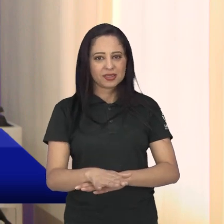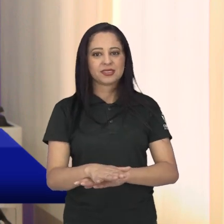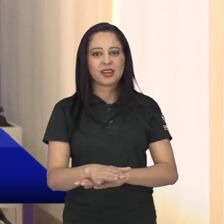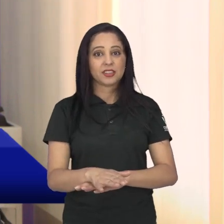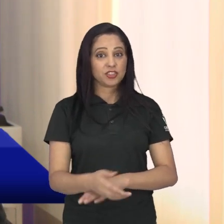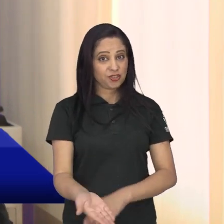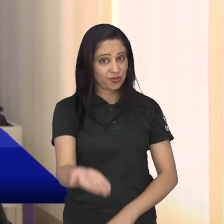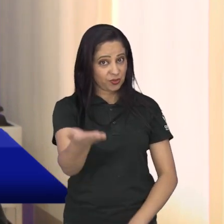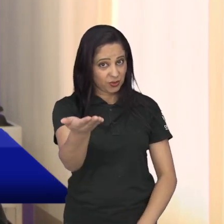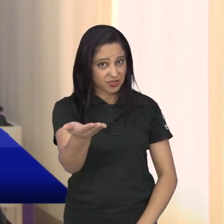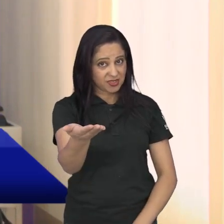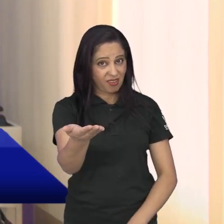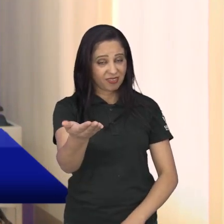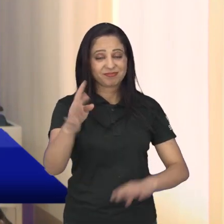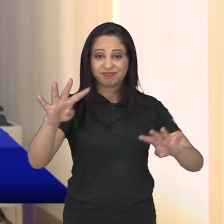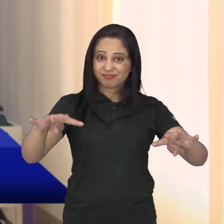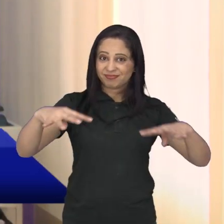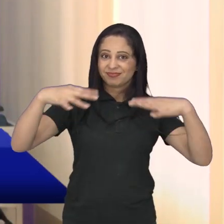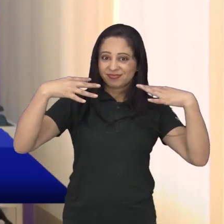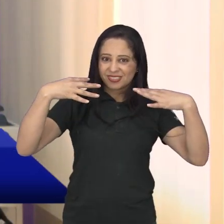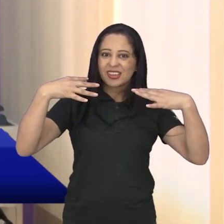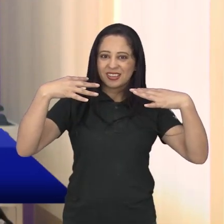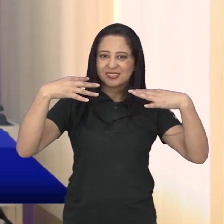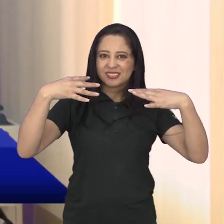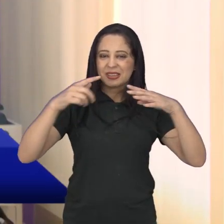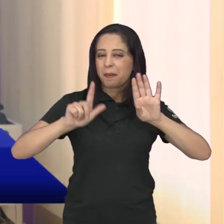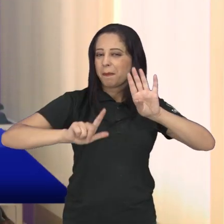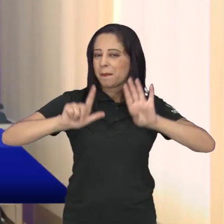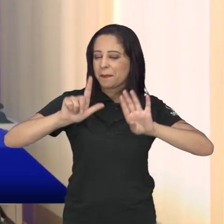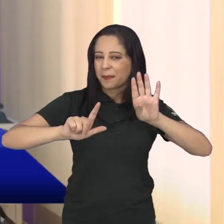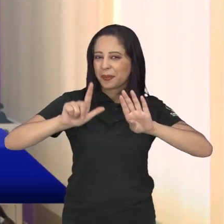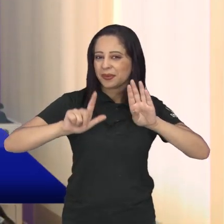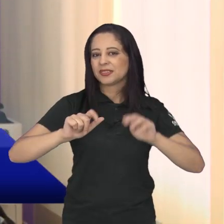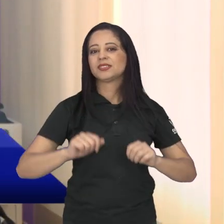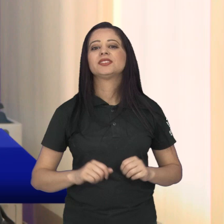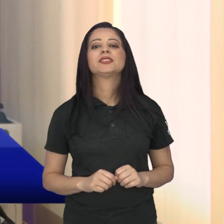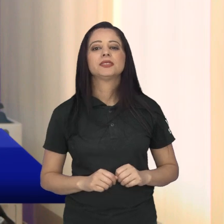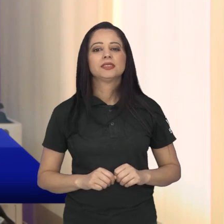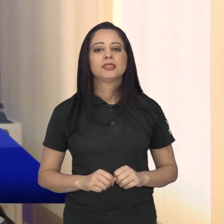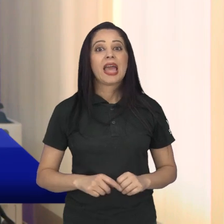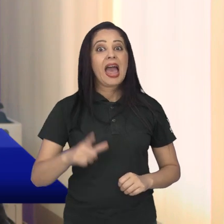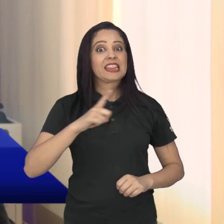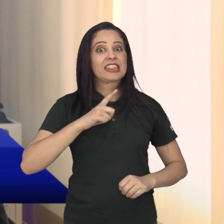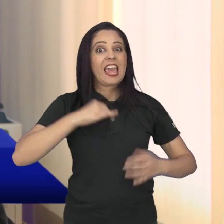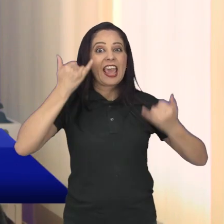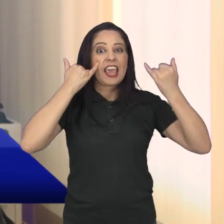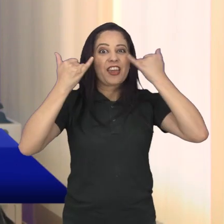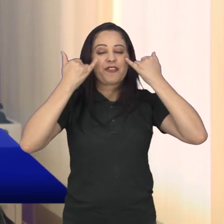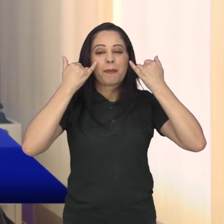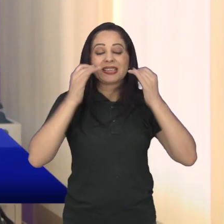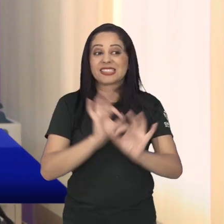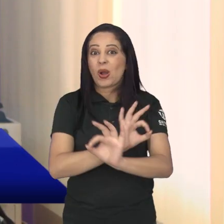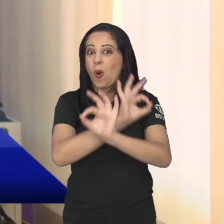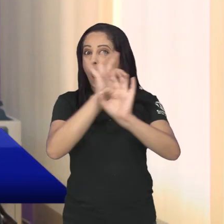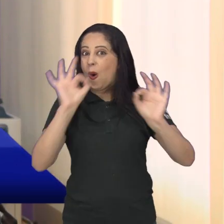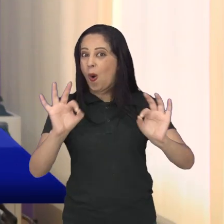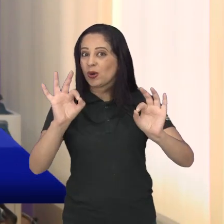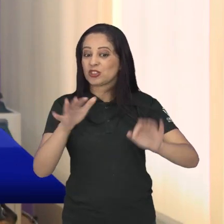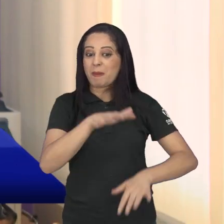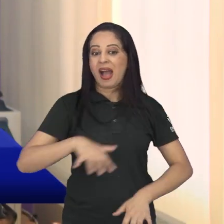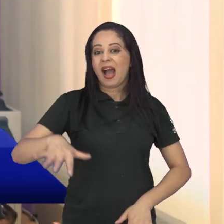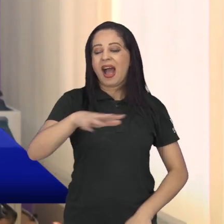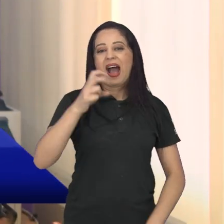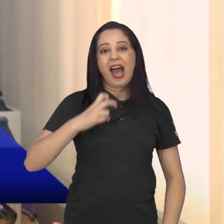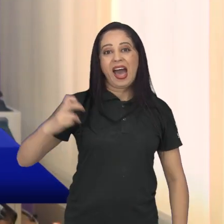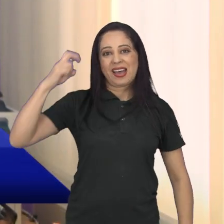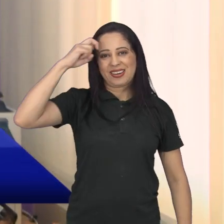Boa tarde e também boa tarde a todos os telespectadores do Boletim Legislativo. Tem notícia boa para o